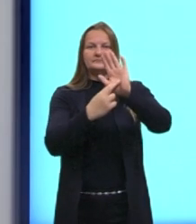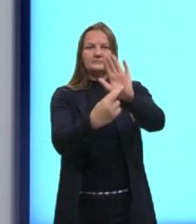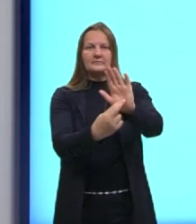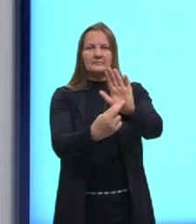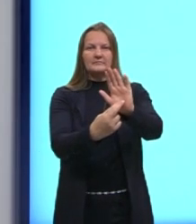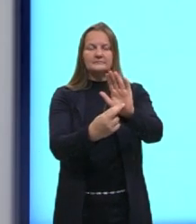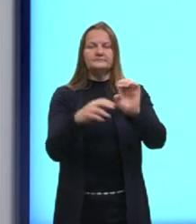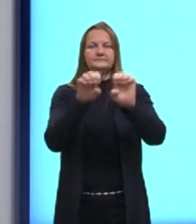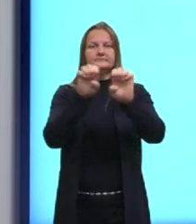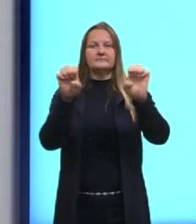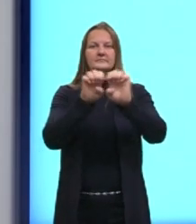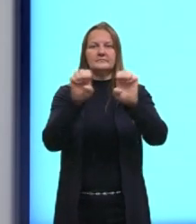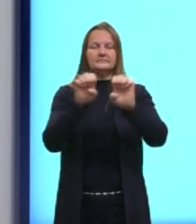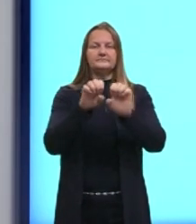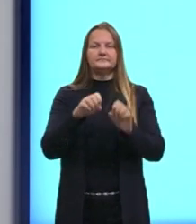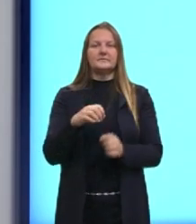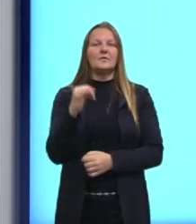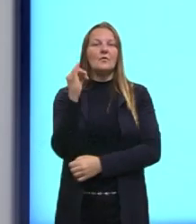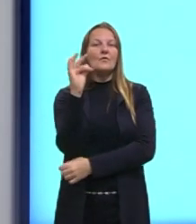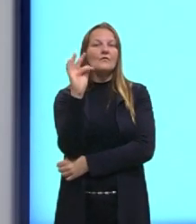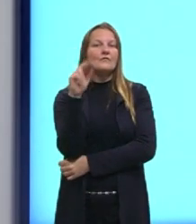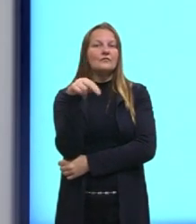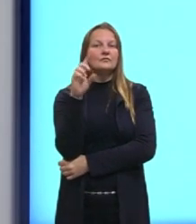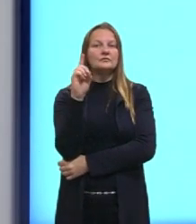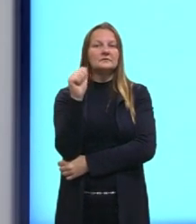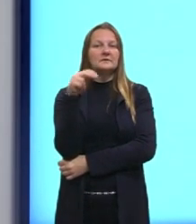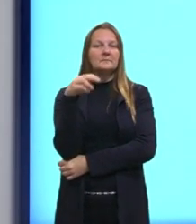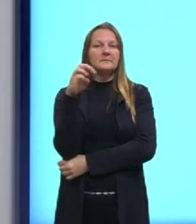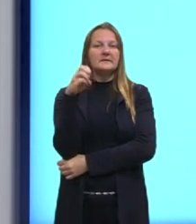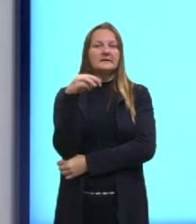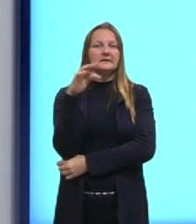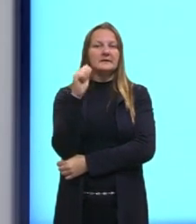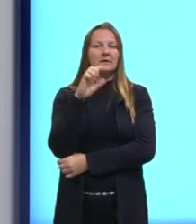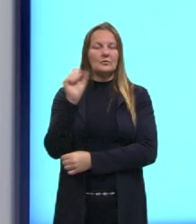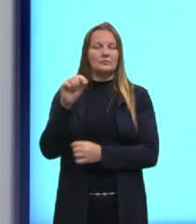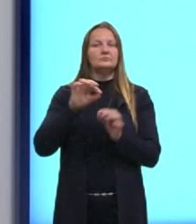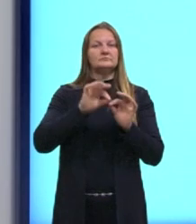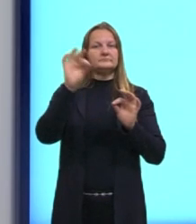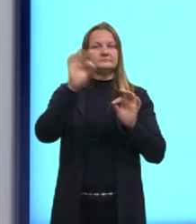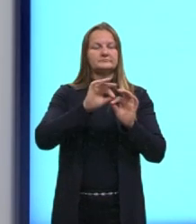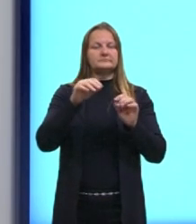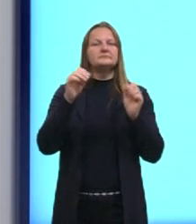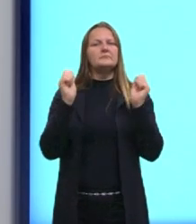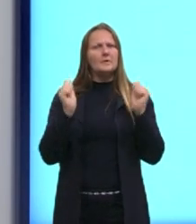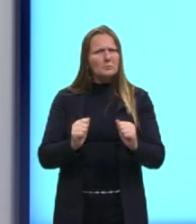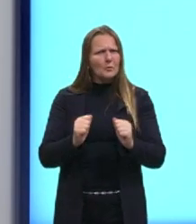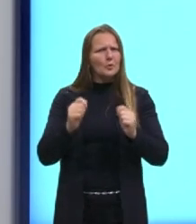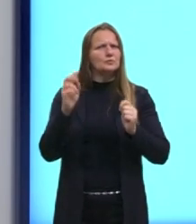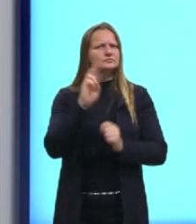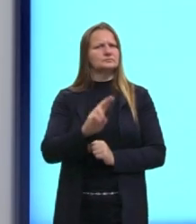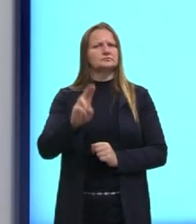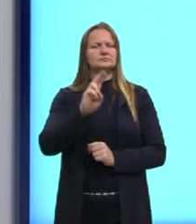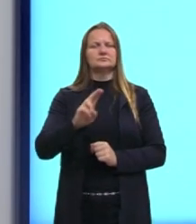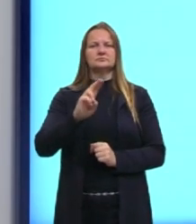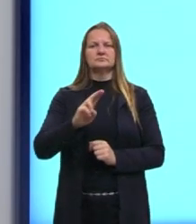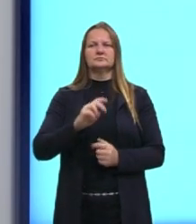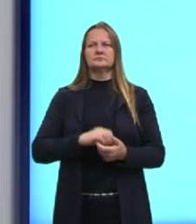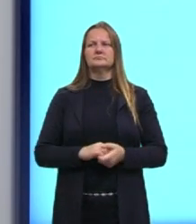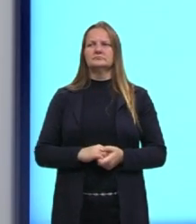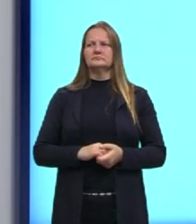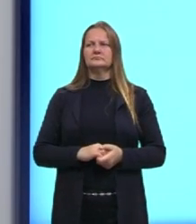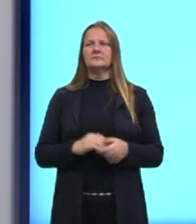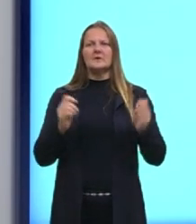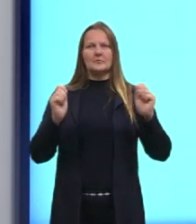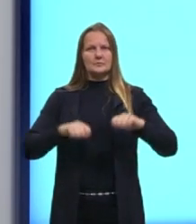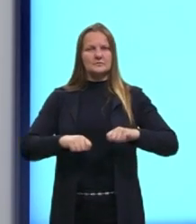então, equação fundamental da reta. Também pode ser utilizada, então, né? Quando nós buscamos chegar